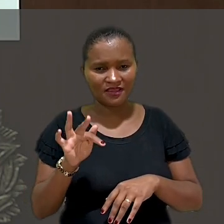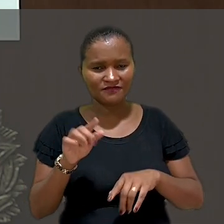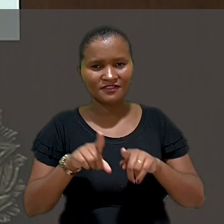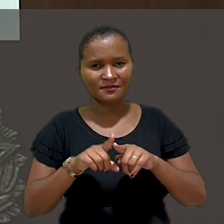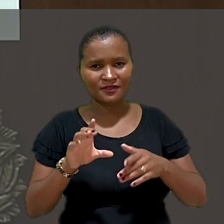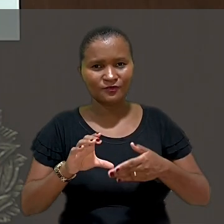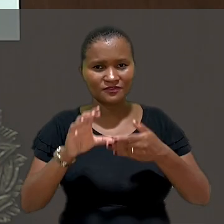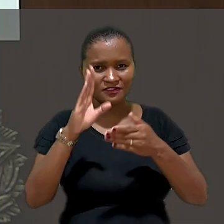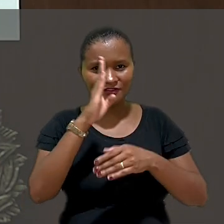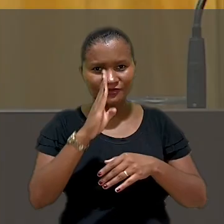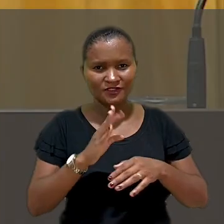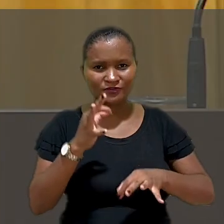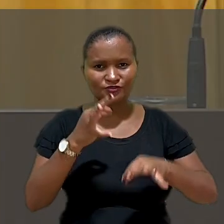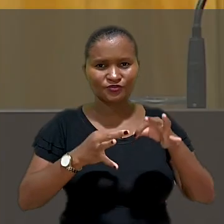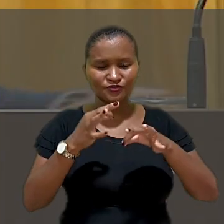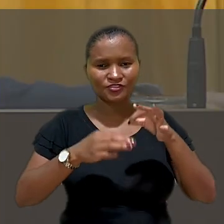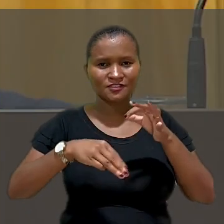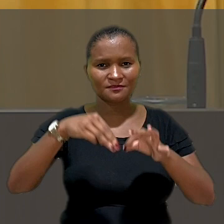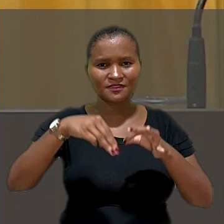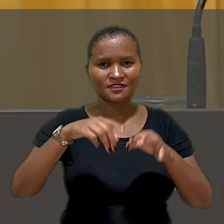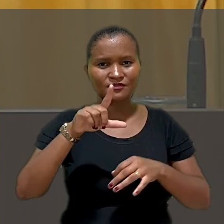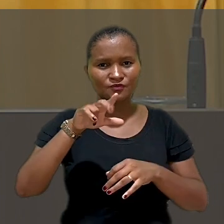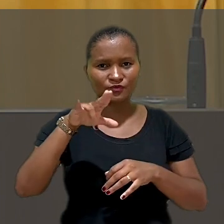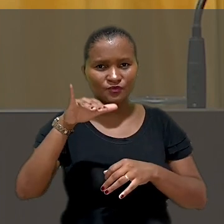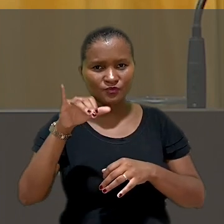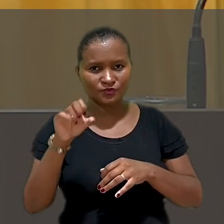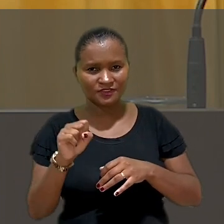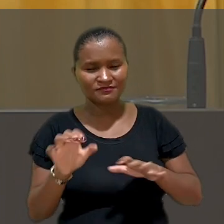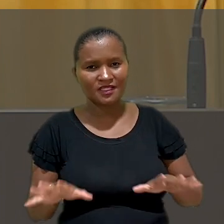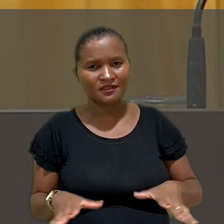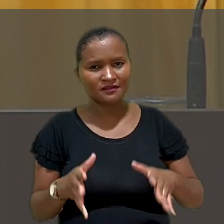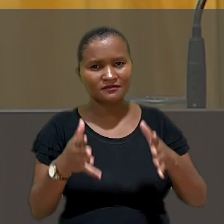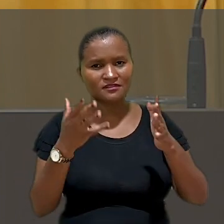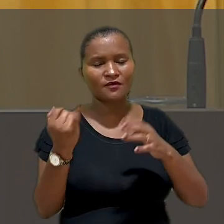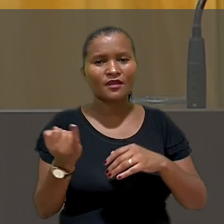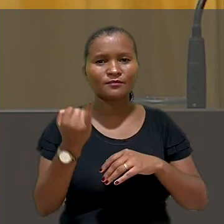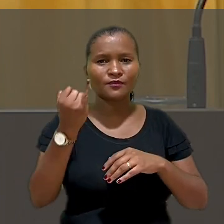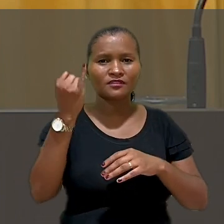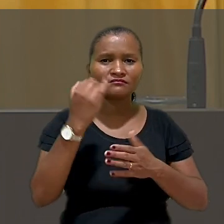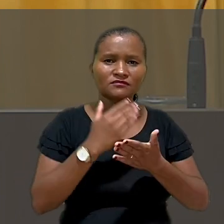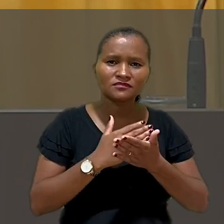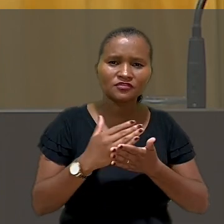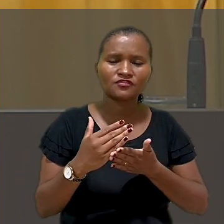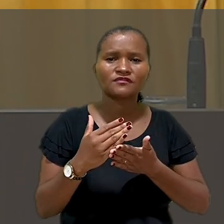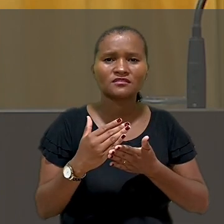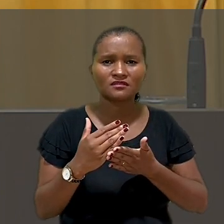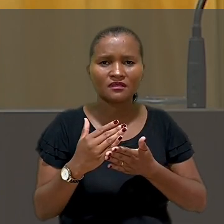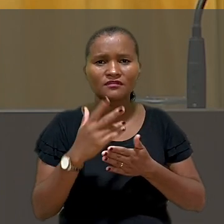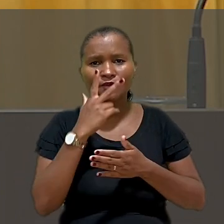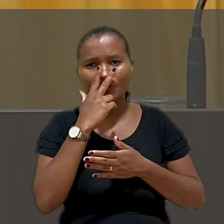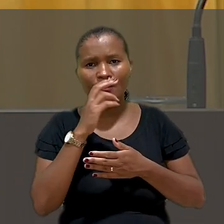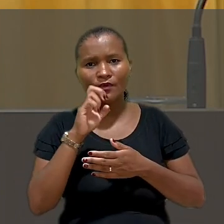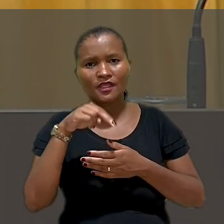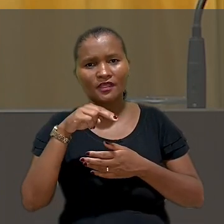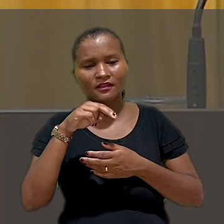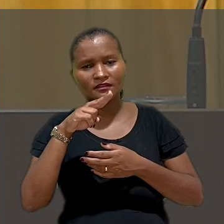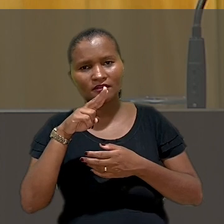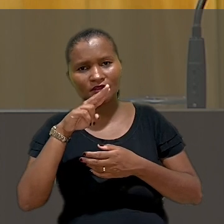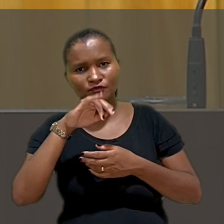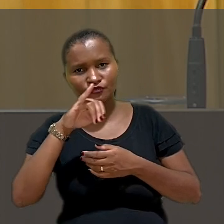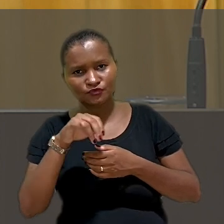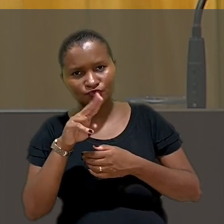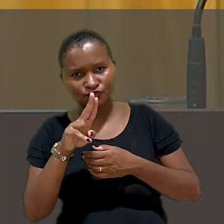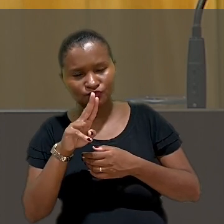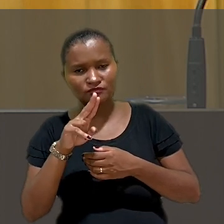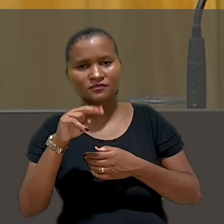Conselho Nacional de Justiça, ministro Luiz Roberto Barroso, enalteceu a importância de iniciativas como o Enajum e o Fonajurde.